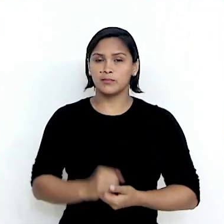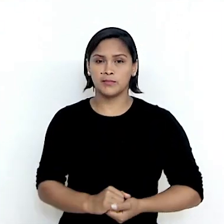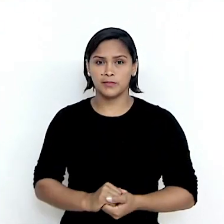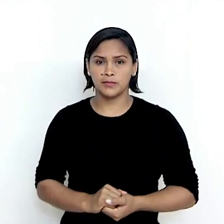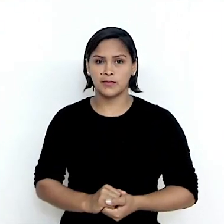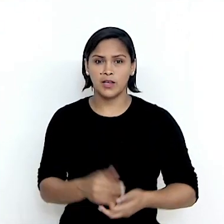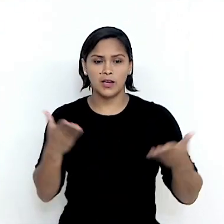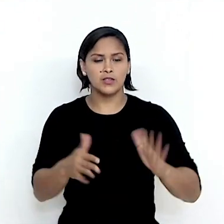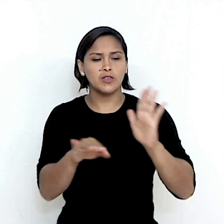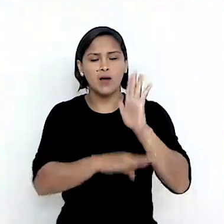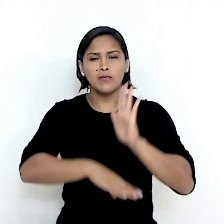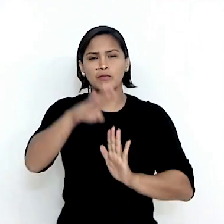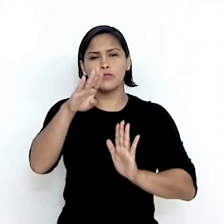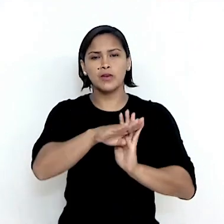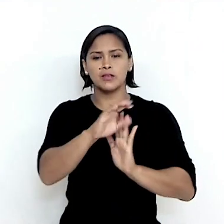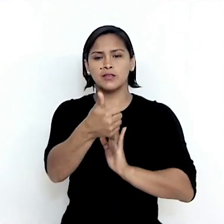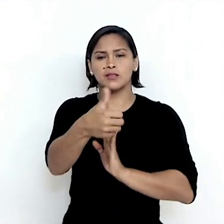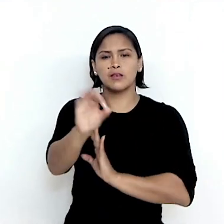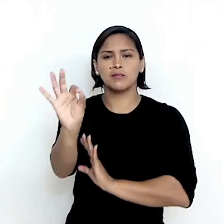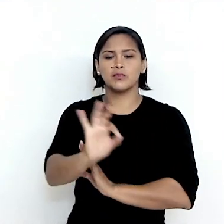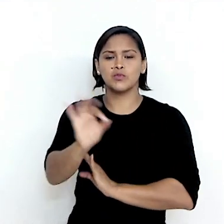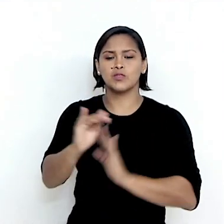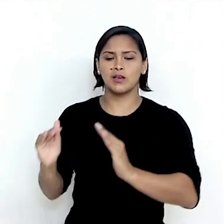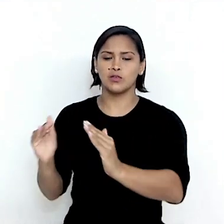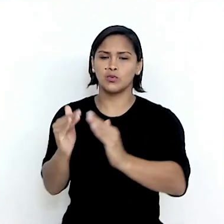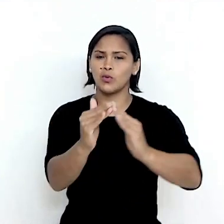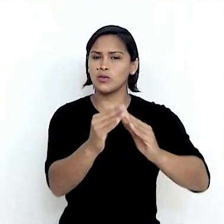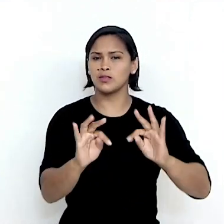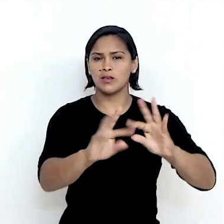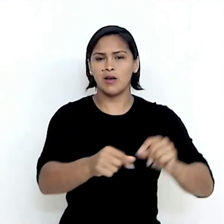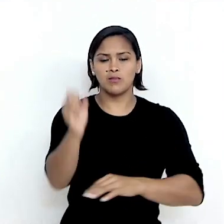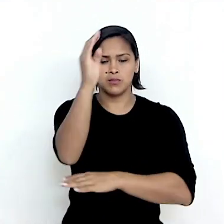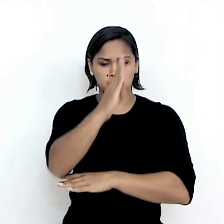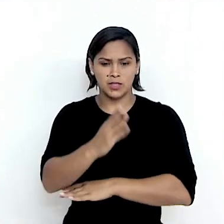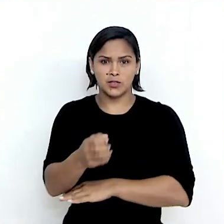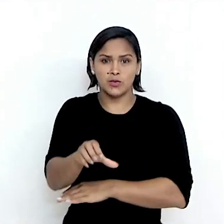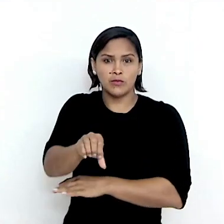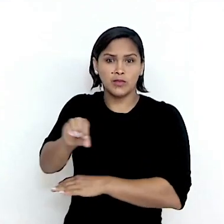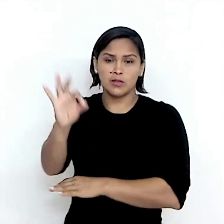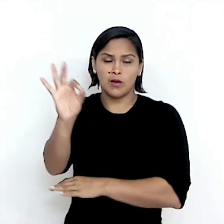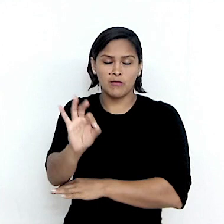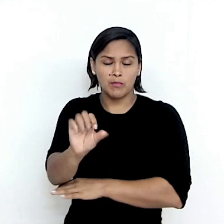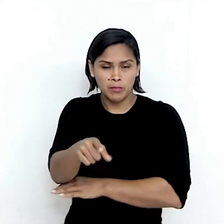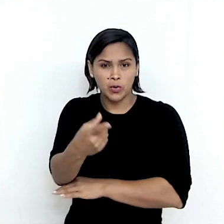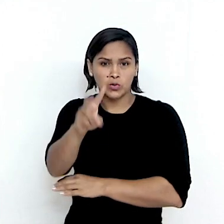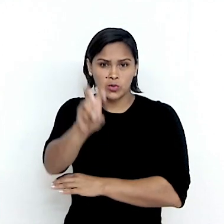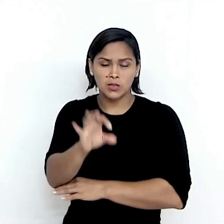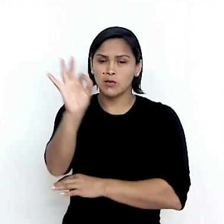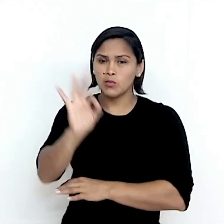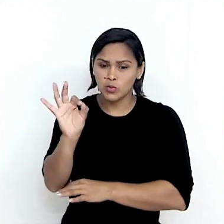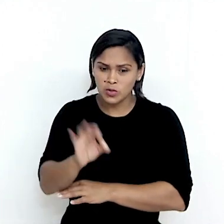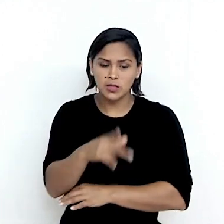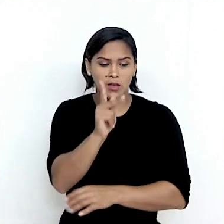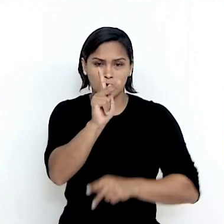e já alcança quase que 100% dos domicílios brasileiros. Cerca de 99,5% dos